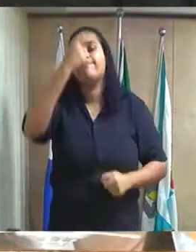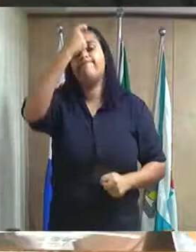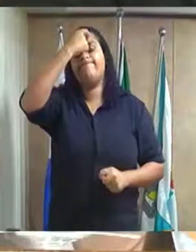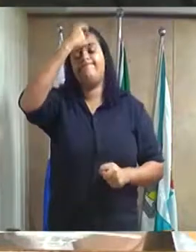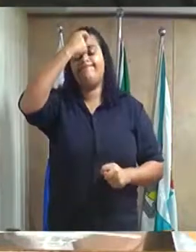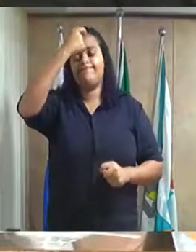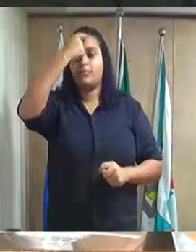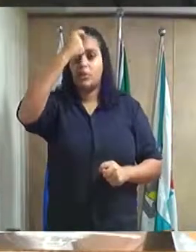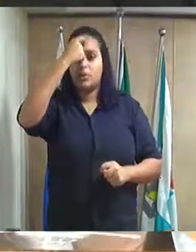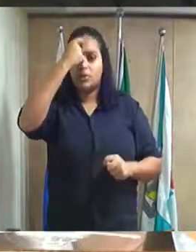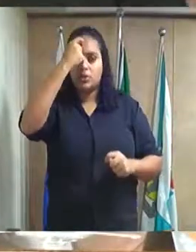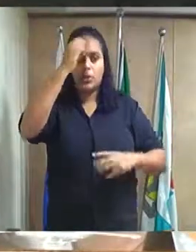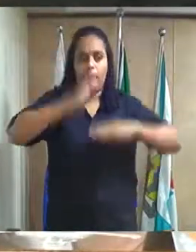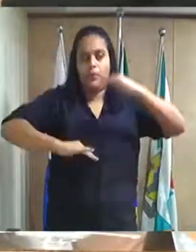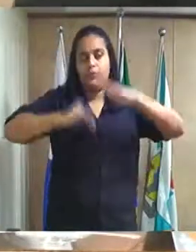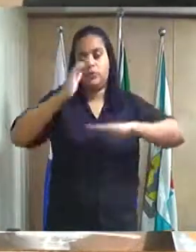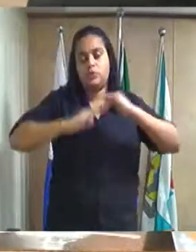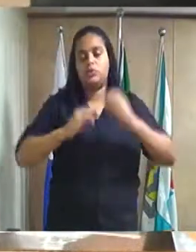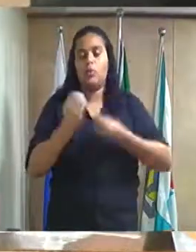exercício de suas funções.